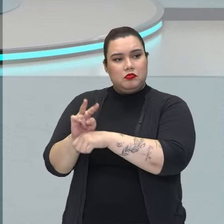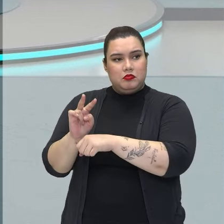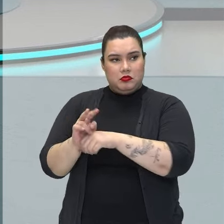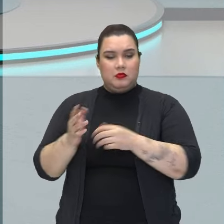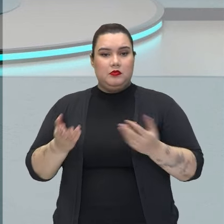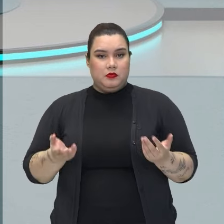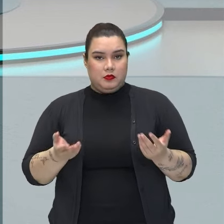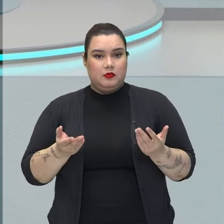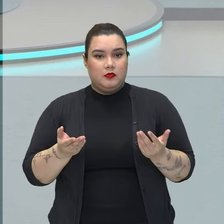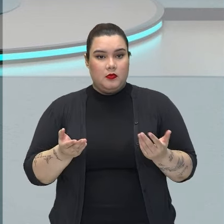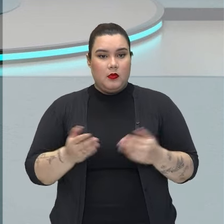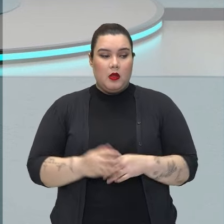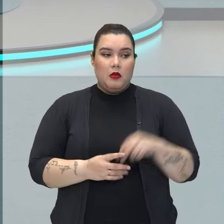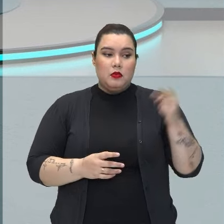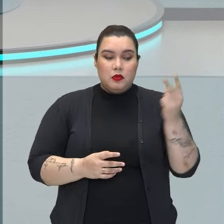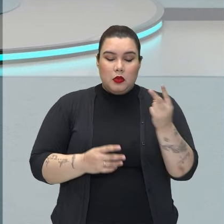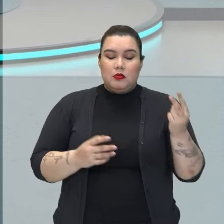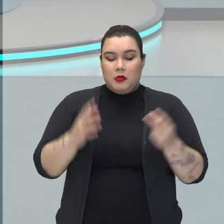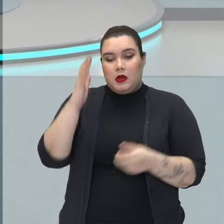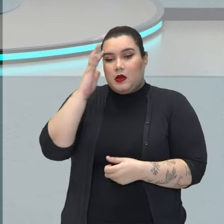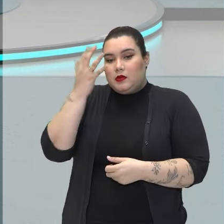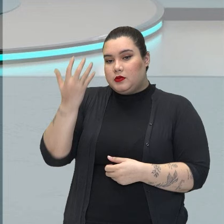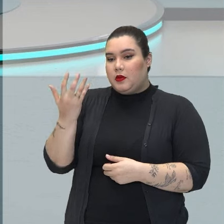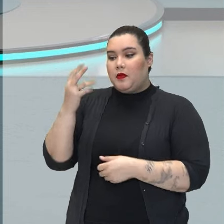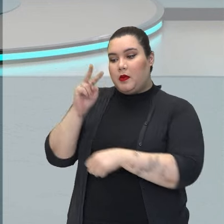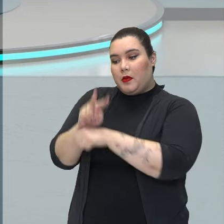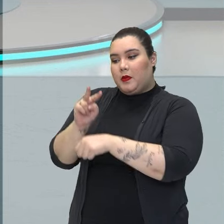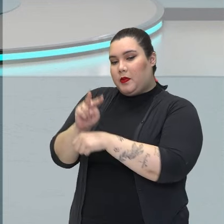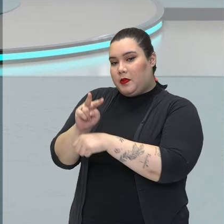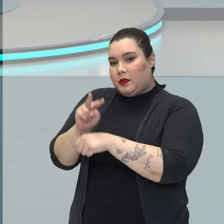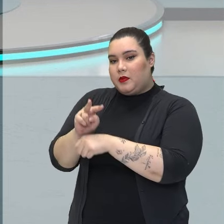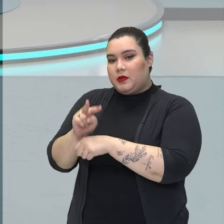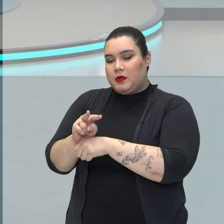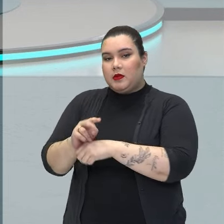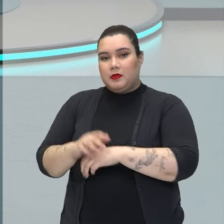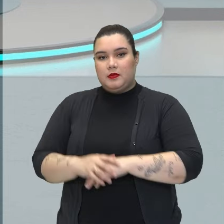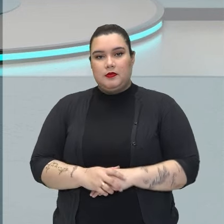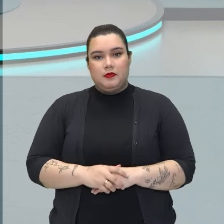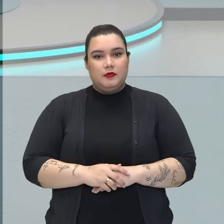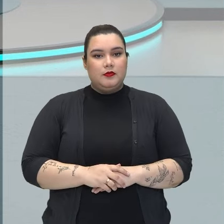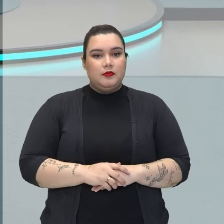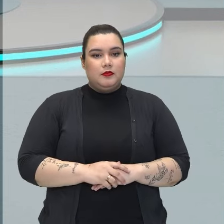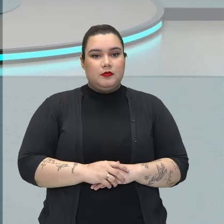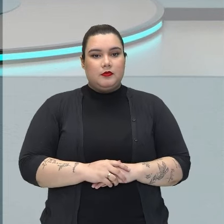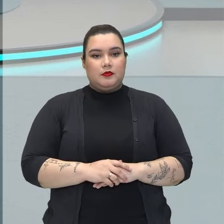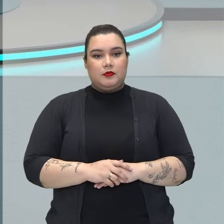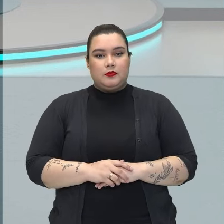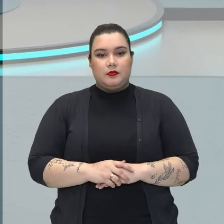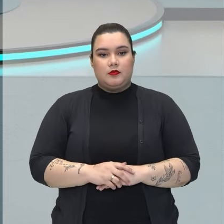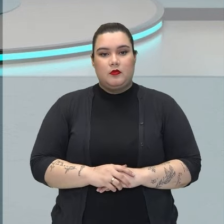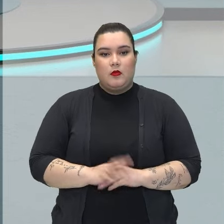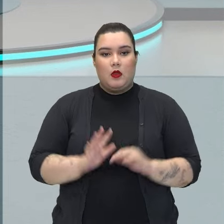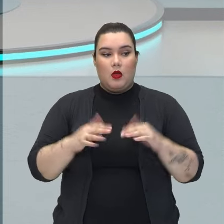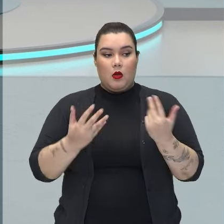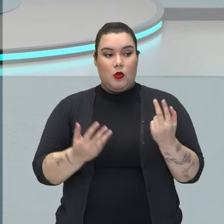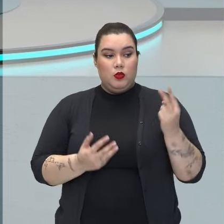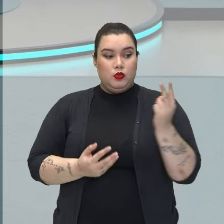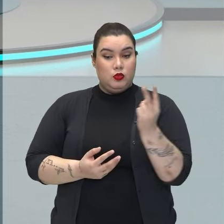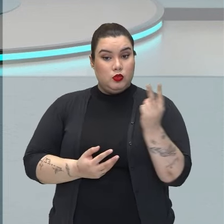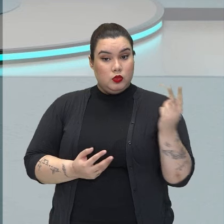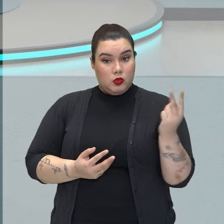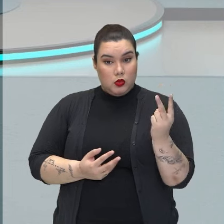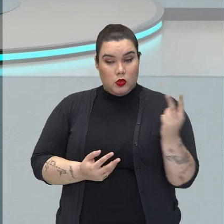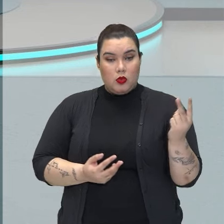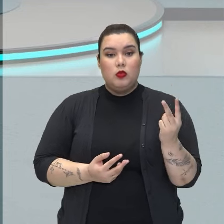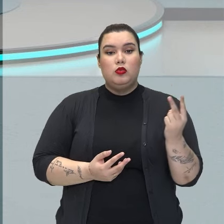E resolveram cuidar dele, todo doente, todo quebrado. E aí, os dois, o casal de senhores,